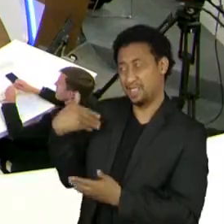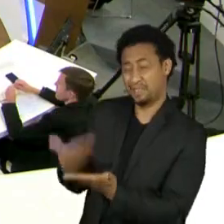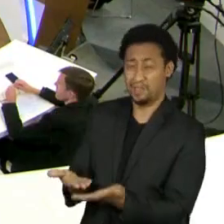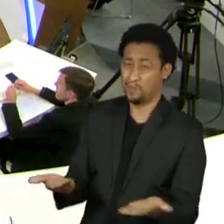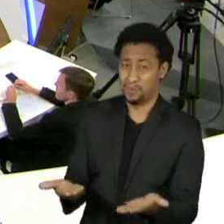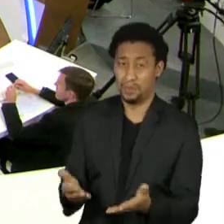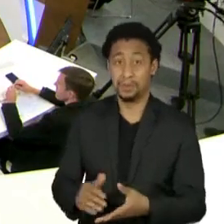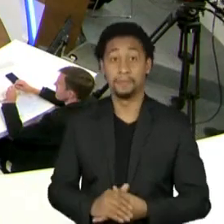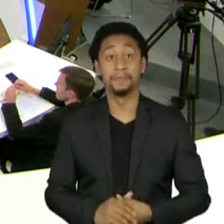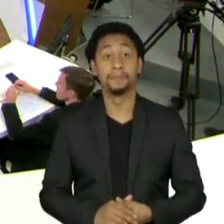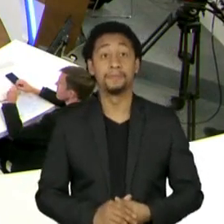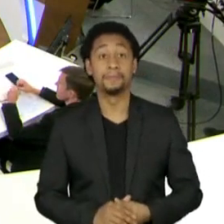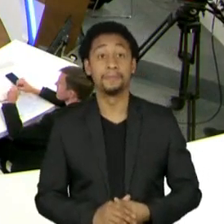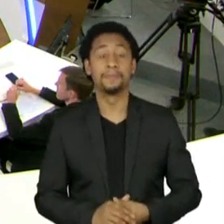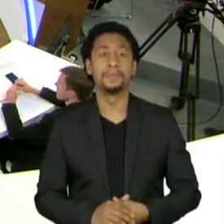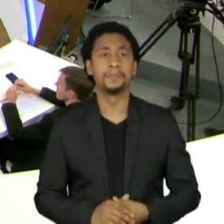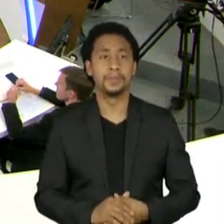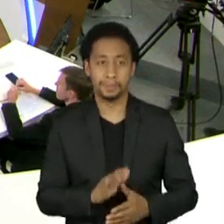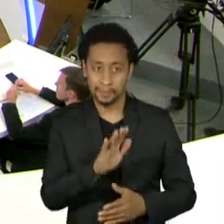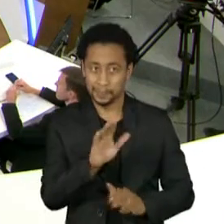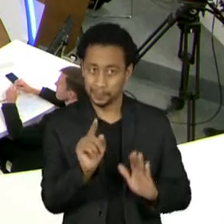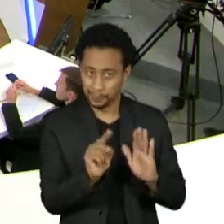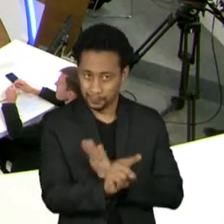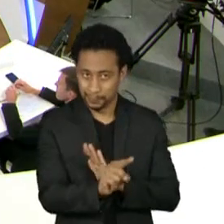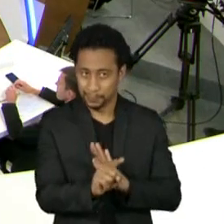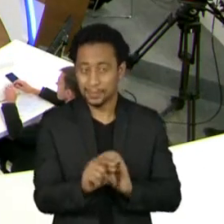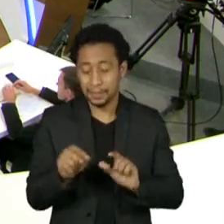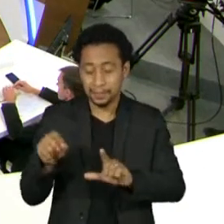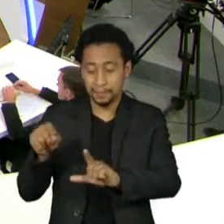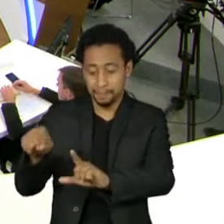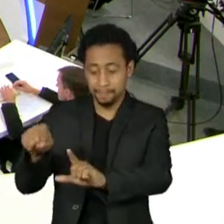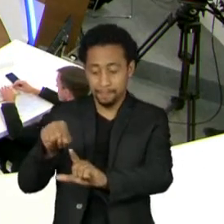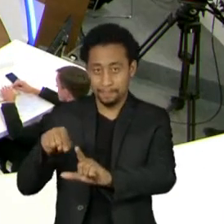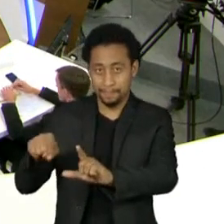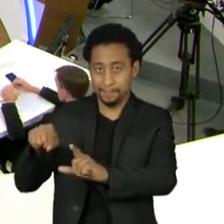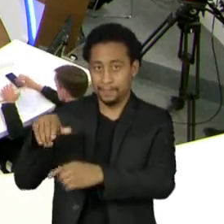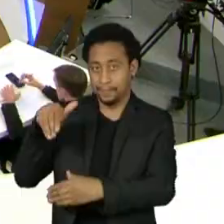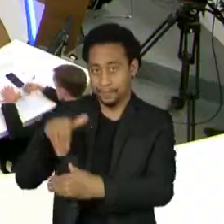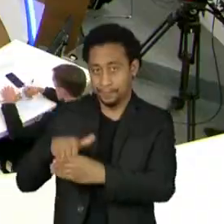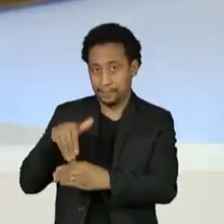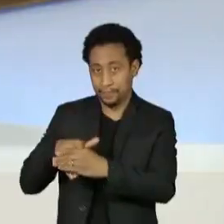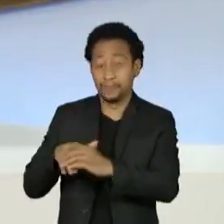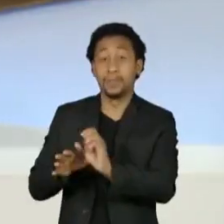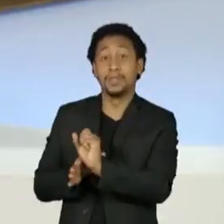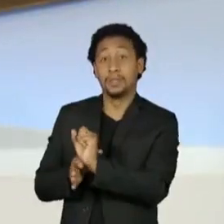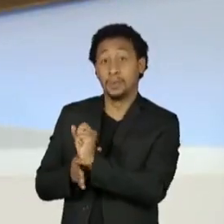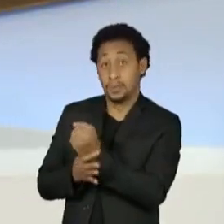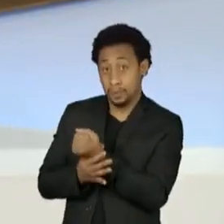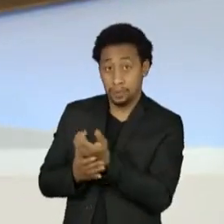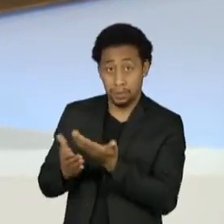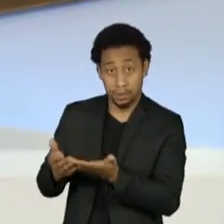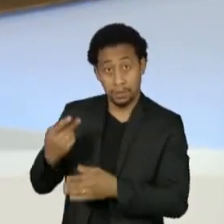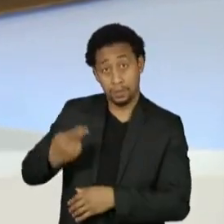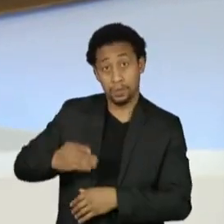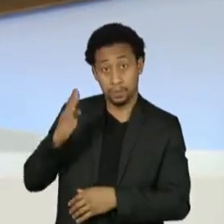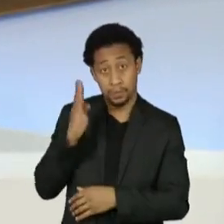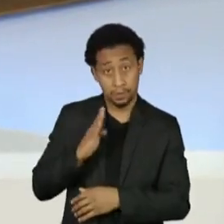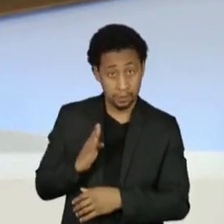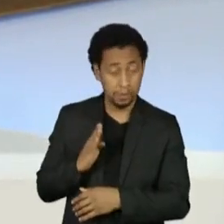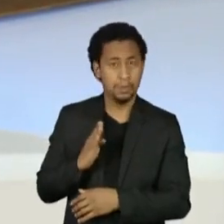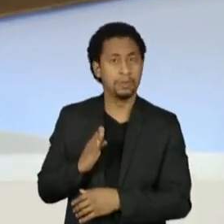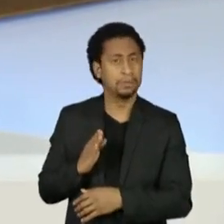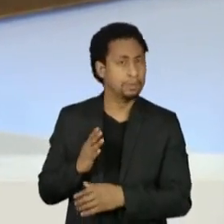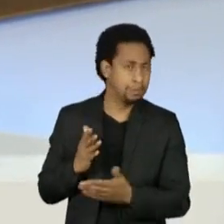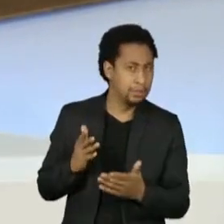Queria saber se é possível, já que a gente falou aqui da urna eletrônica e atestou a segurança dessa urna eletrônica no Brasil, ela ser